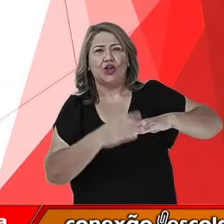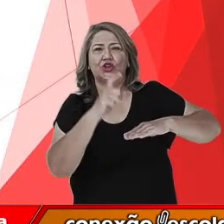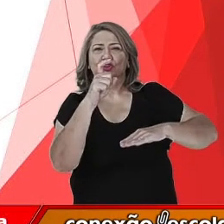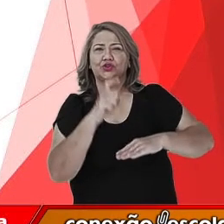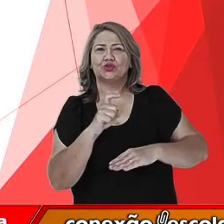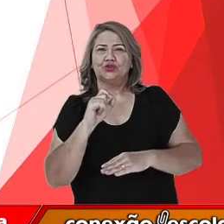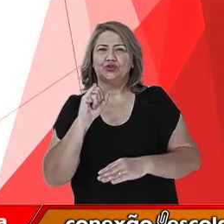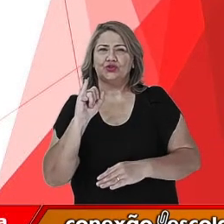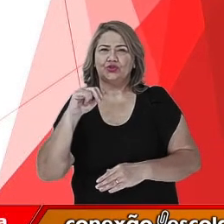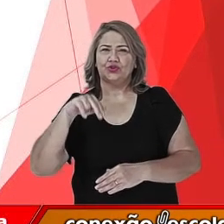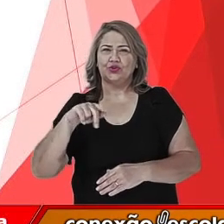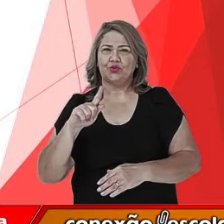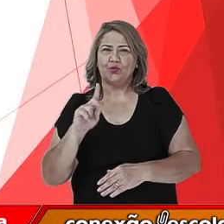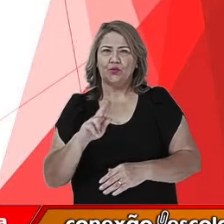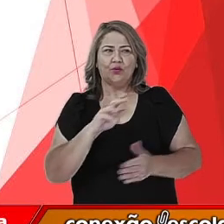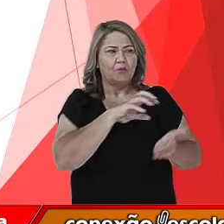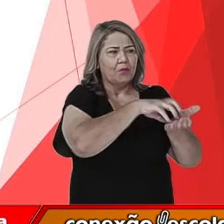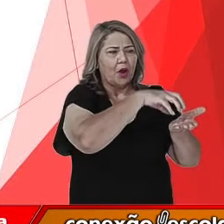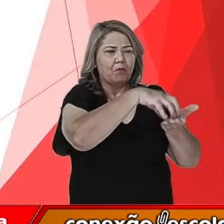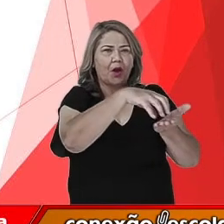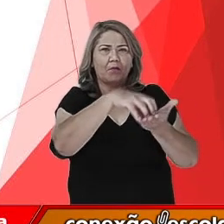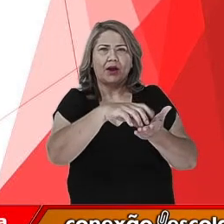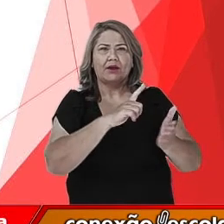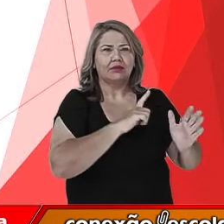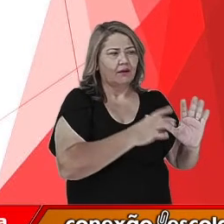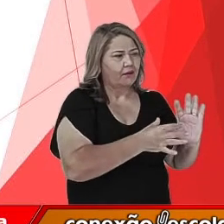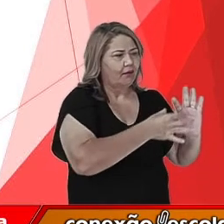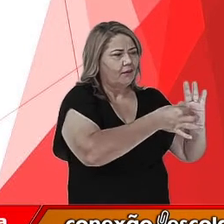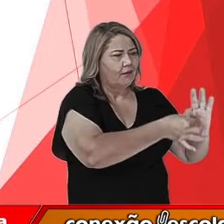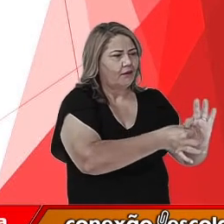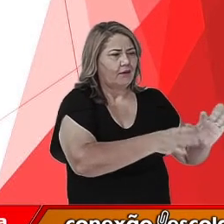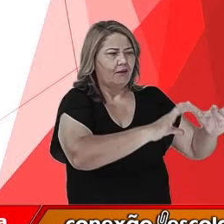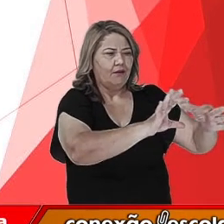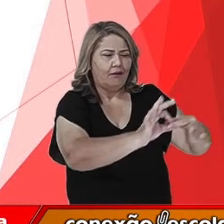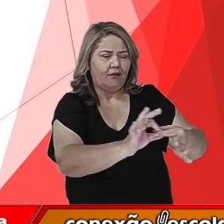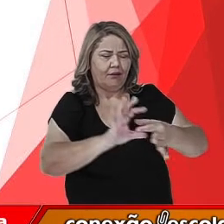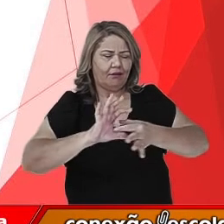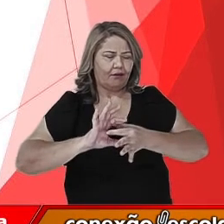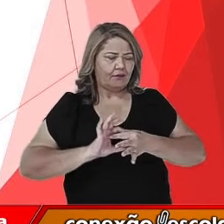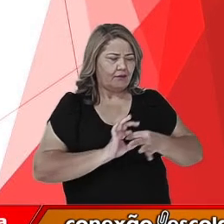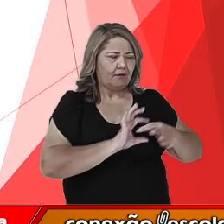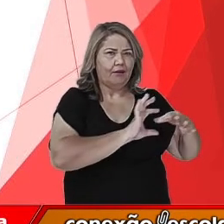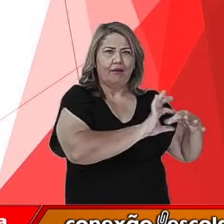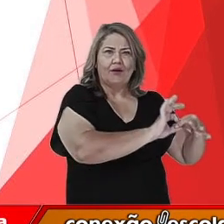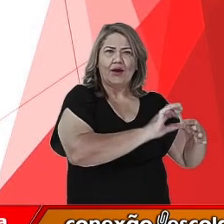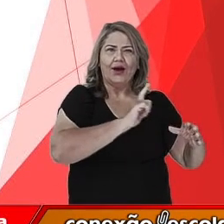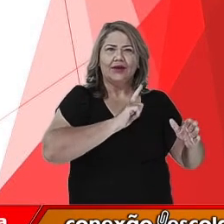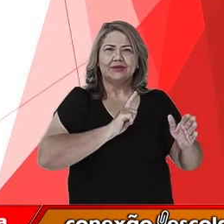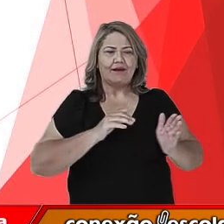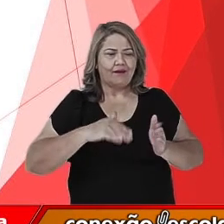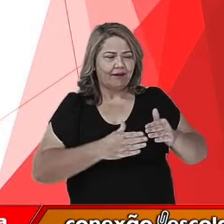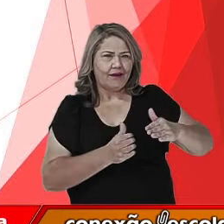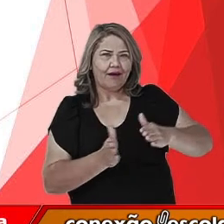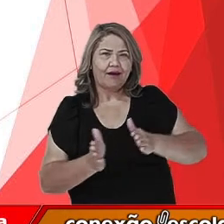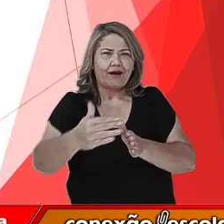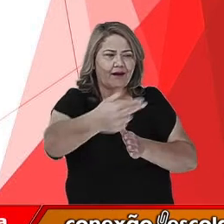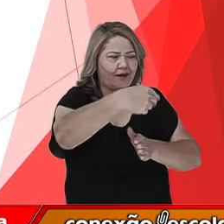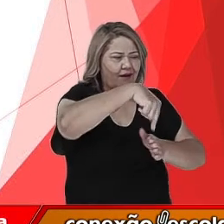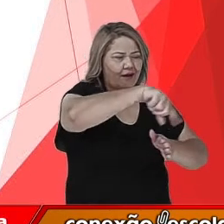um conjunto de aldeias interligadas por grandes estradas e alinhadas entre si.